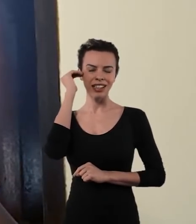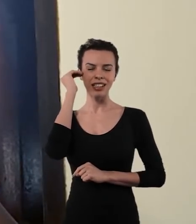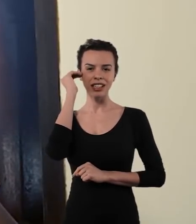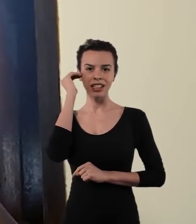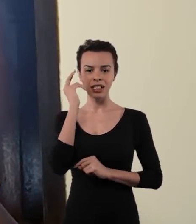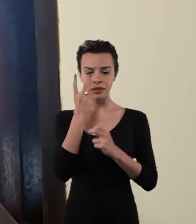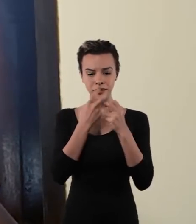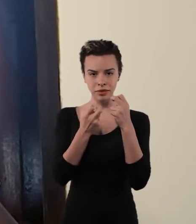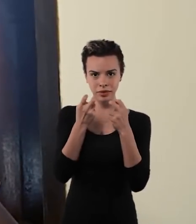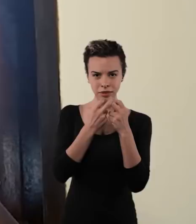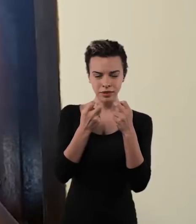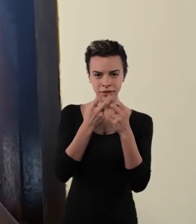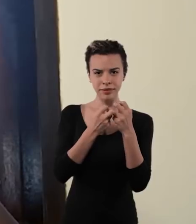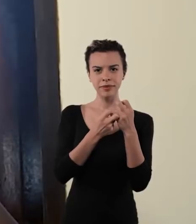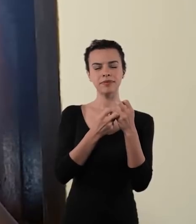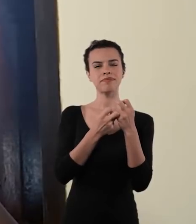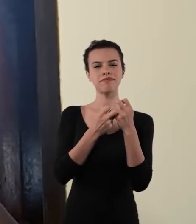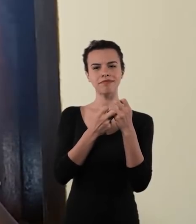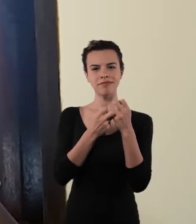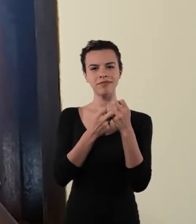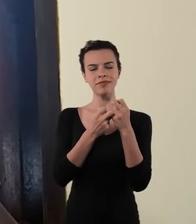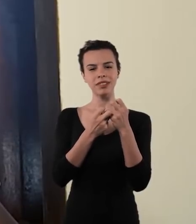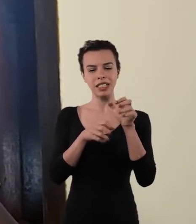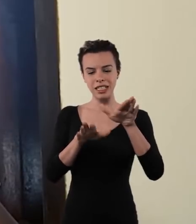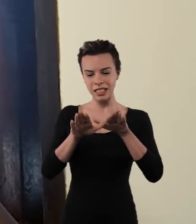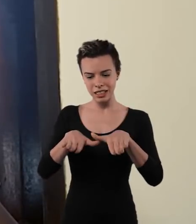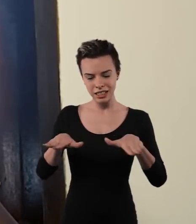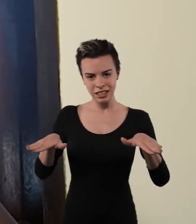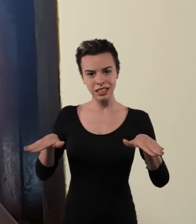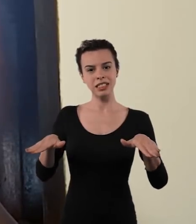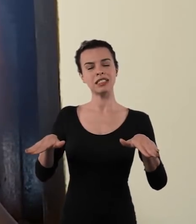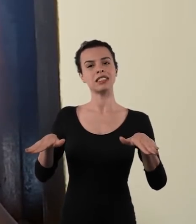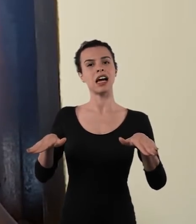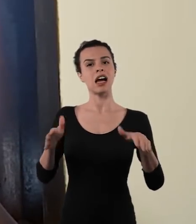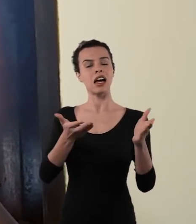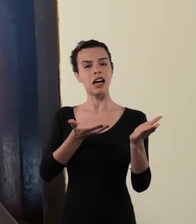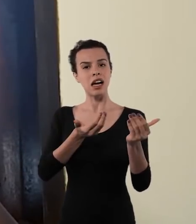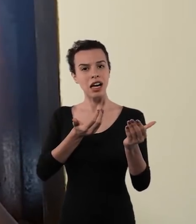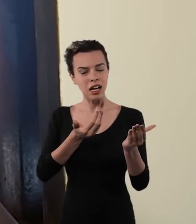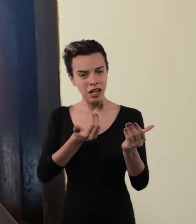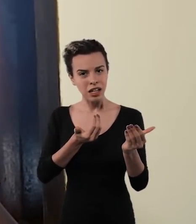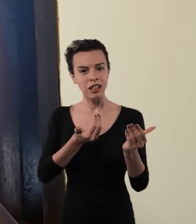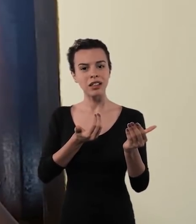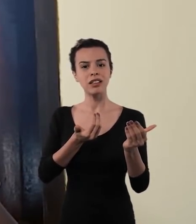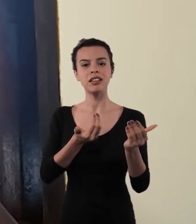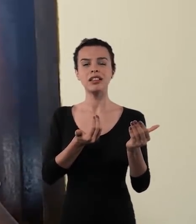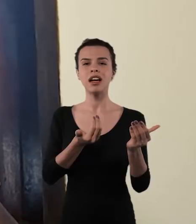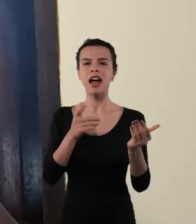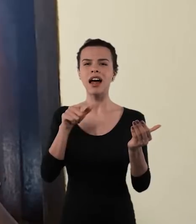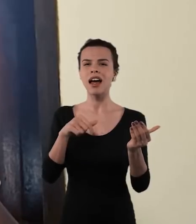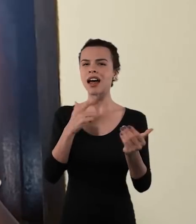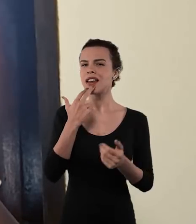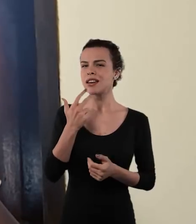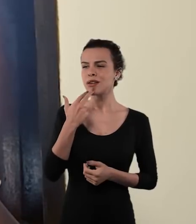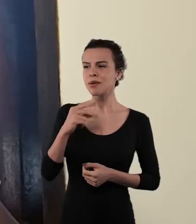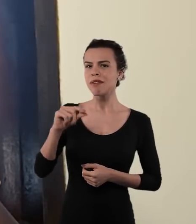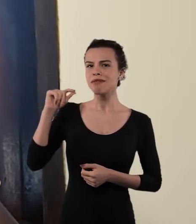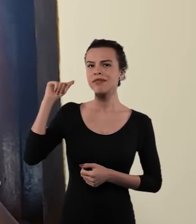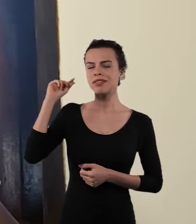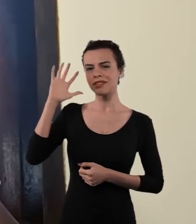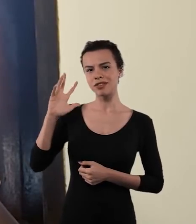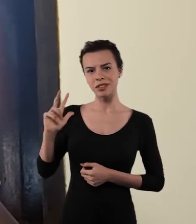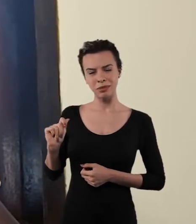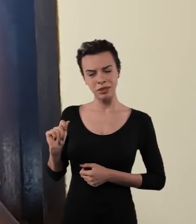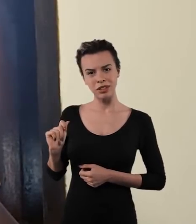que um aplicativo que aproxima as crianças, os adolescentes de uma língua ancestral